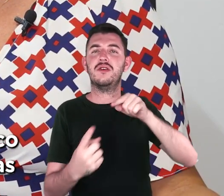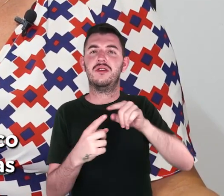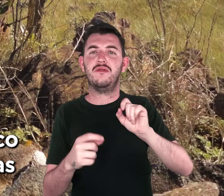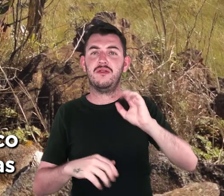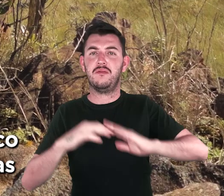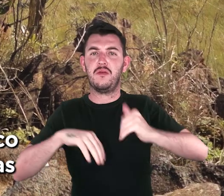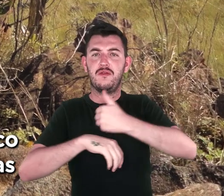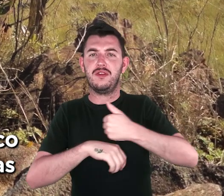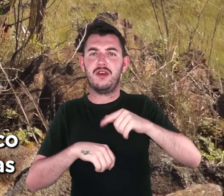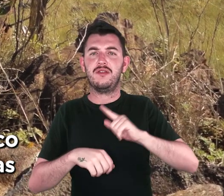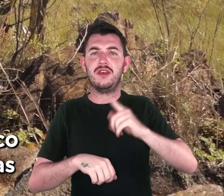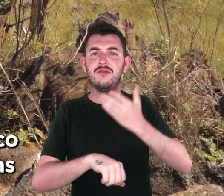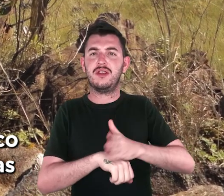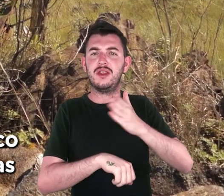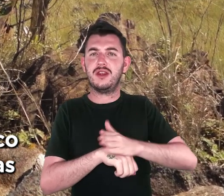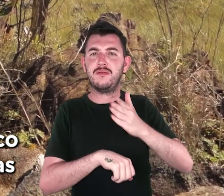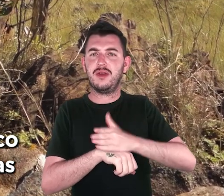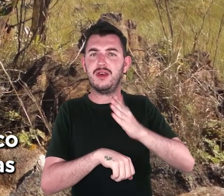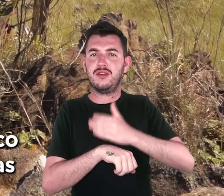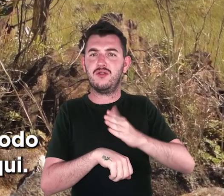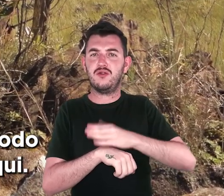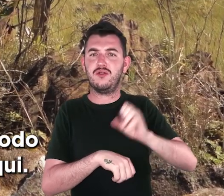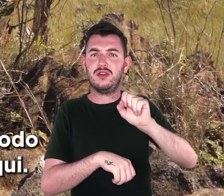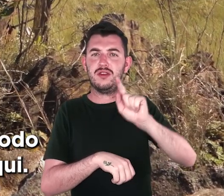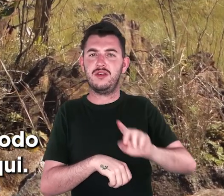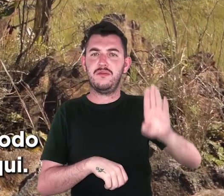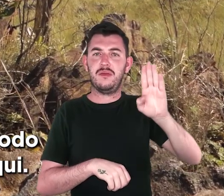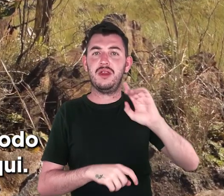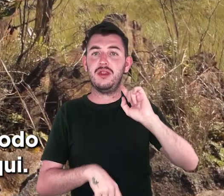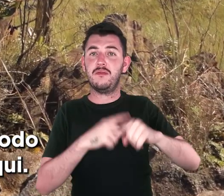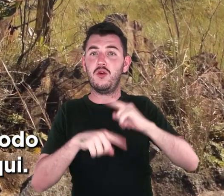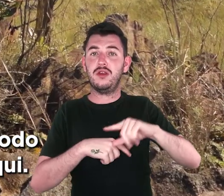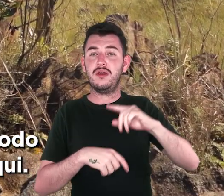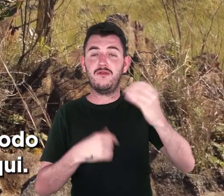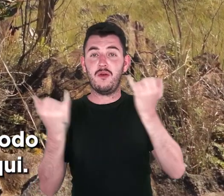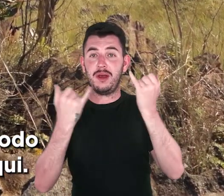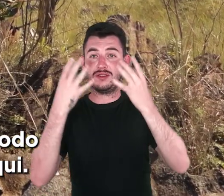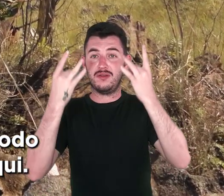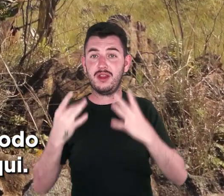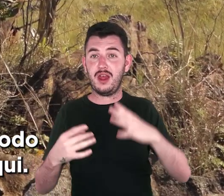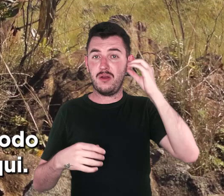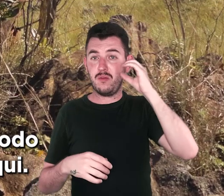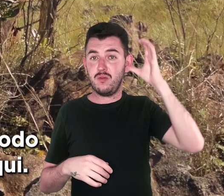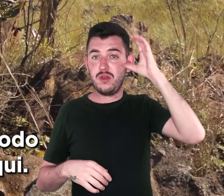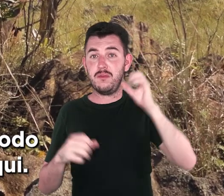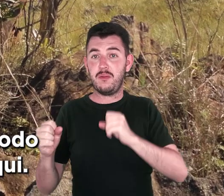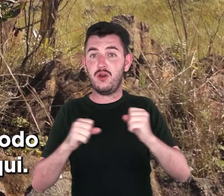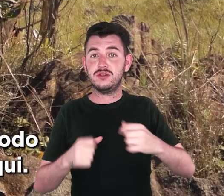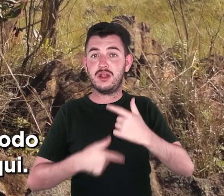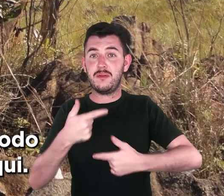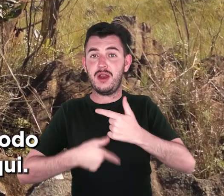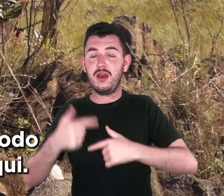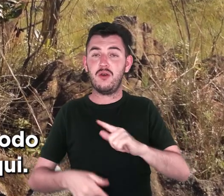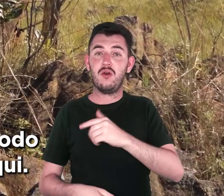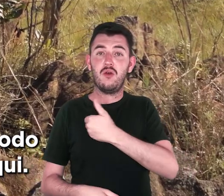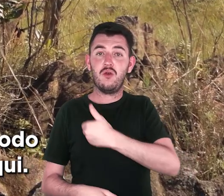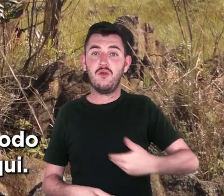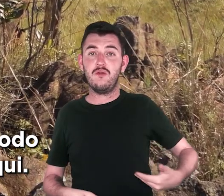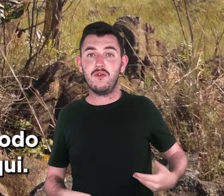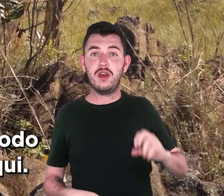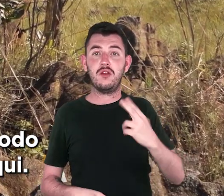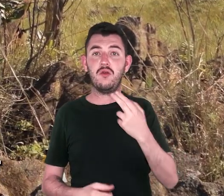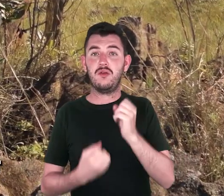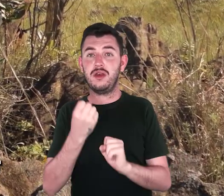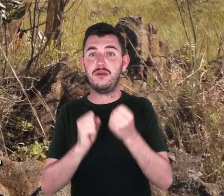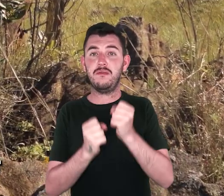Geológico e depois ele possa aplicar em diversas outras empresas ou áreas do governo, todo esse conhecimento que ele trouxe